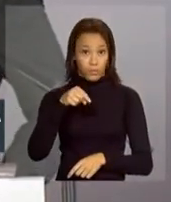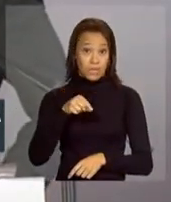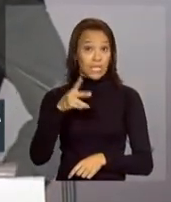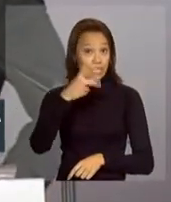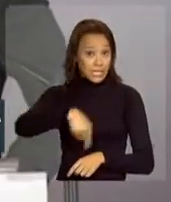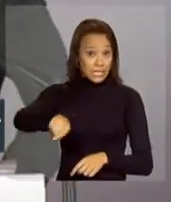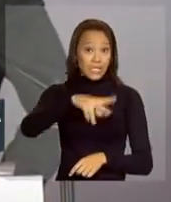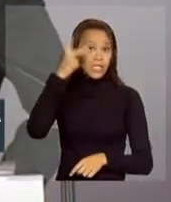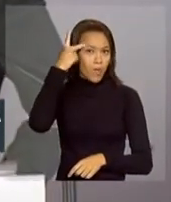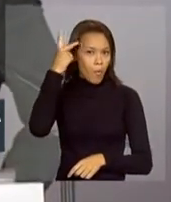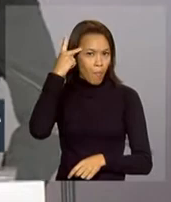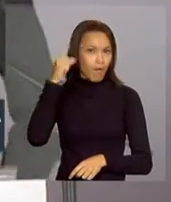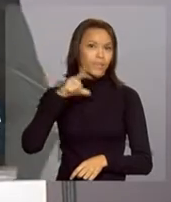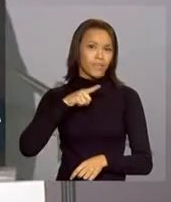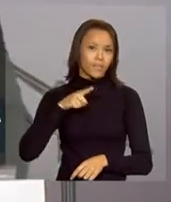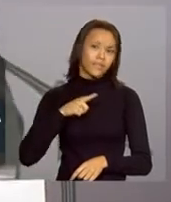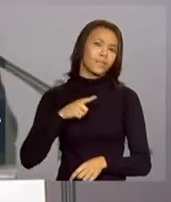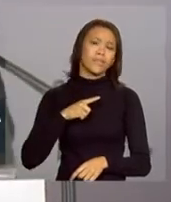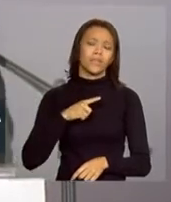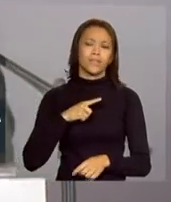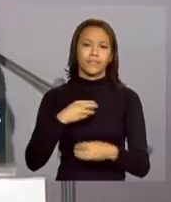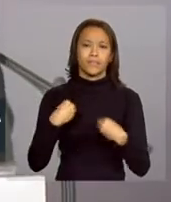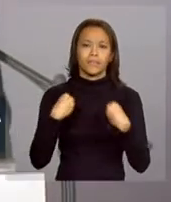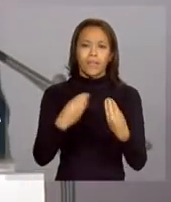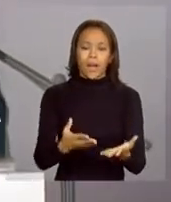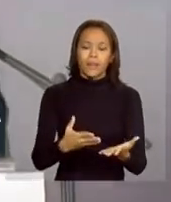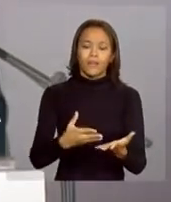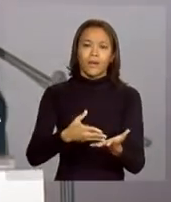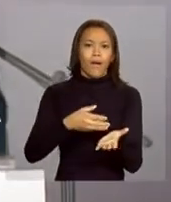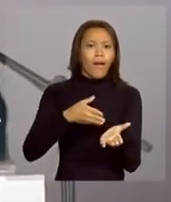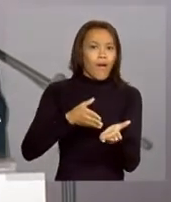norteado o governo da nossa presidenta Dilma Rousseff.